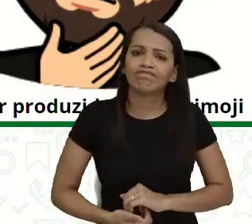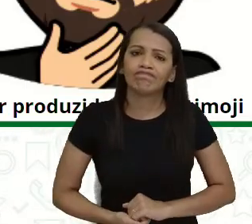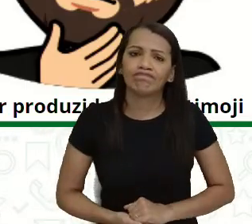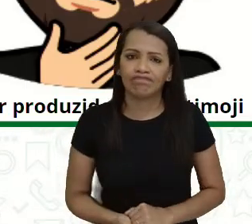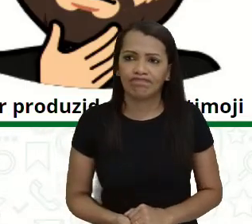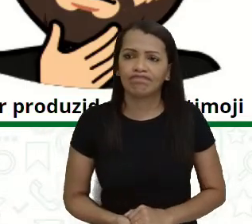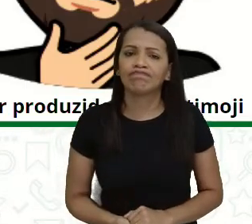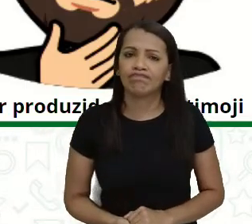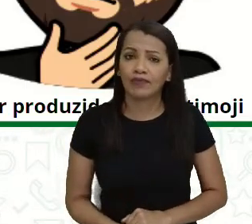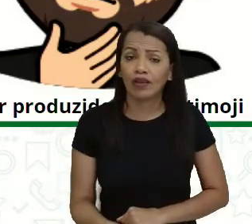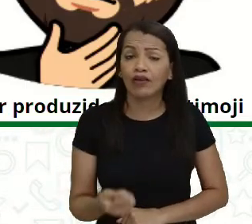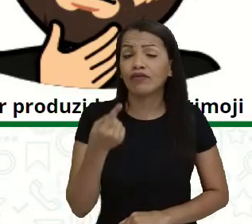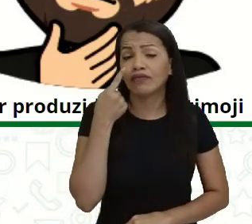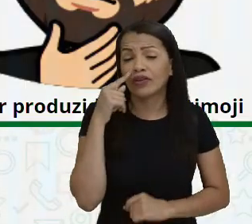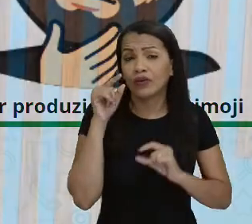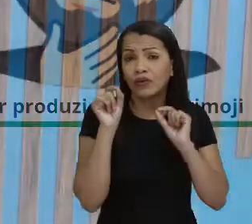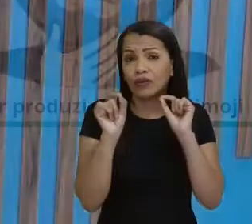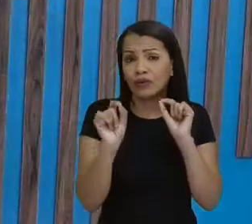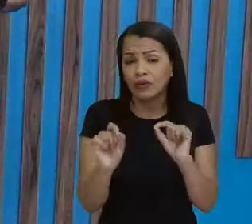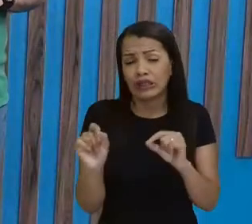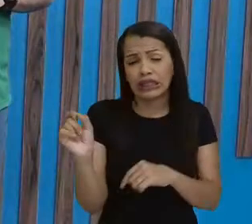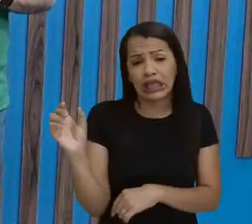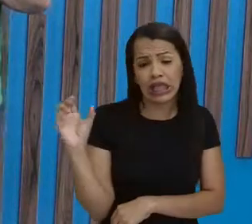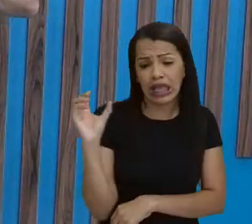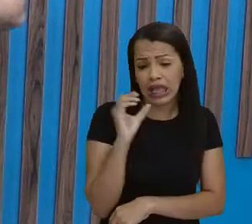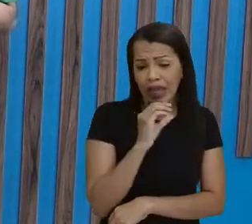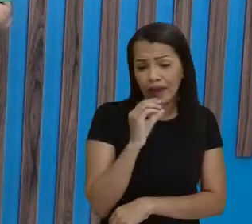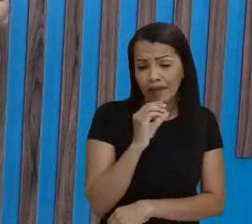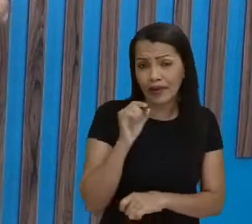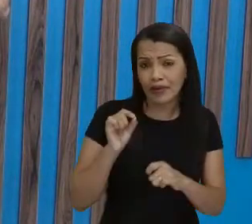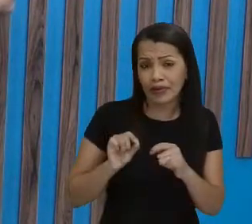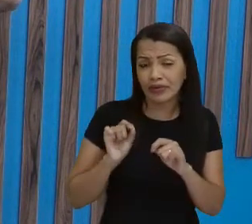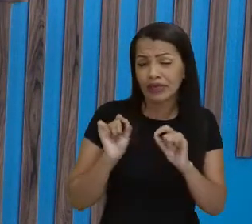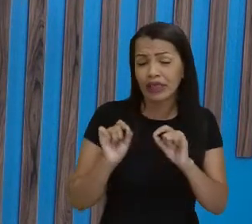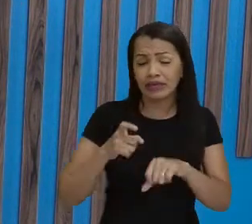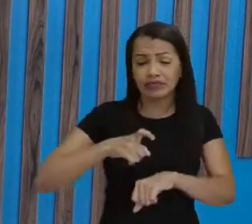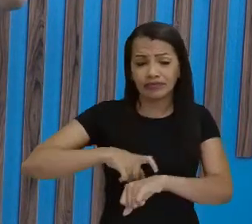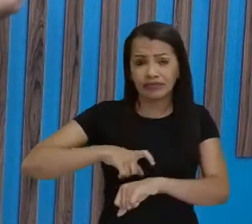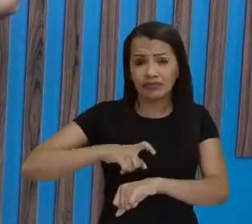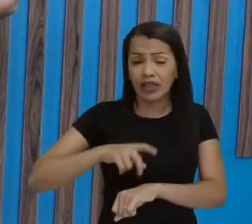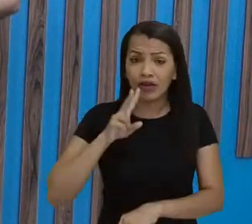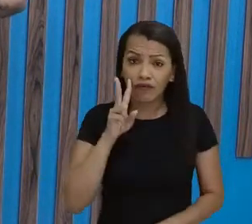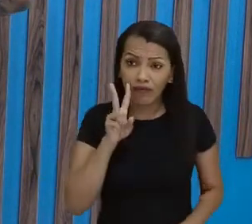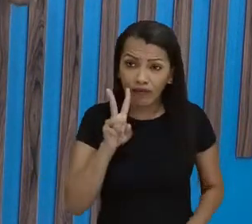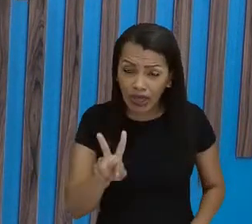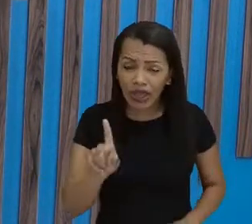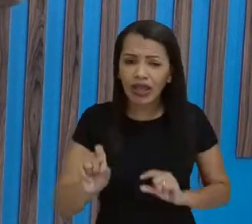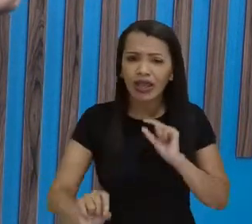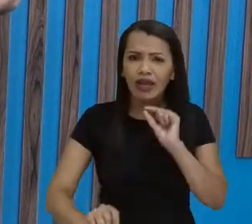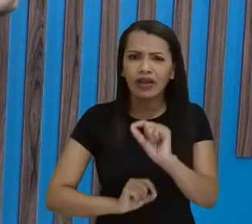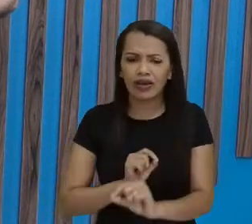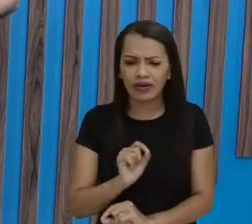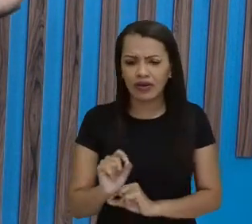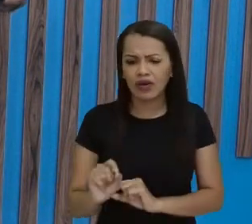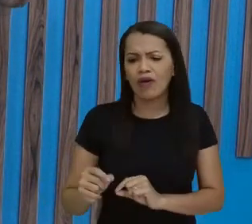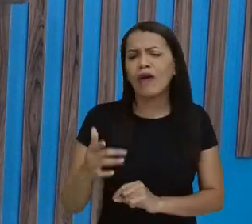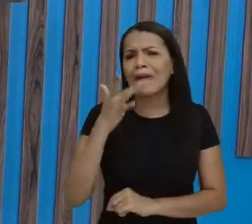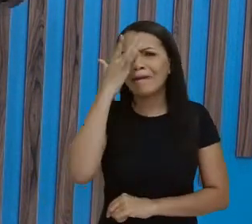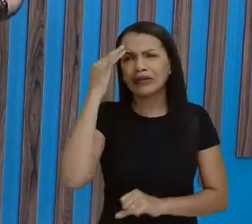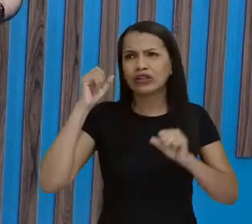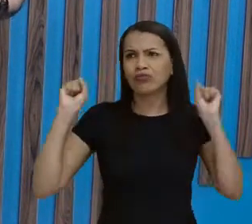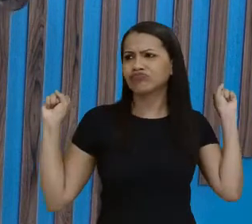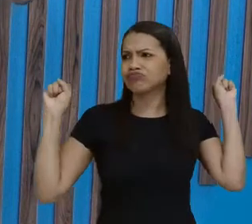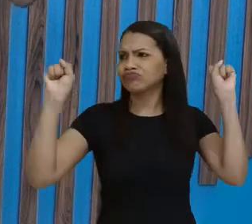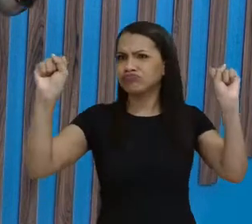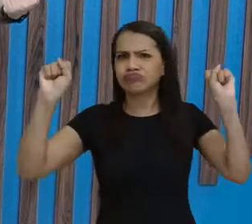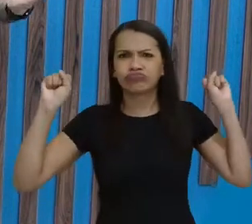O que é que a gente vê aí, né, rapidamente, porque o nosso tempo já esgotou. A gente vê um manifestante, né, que foi